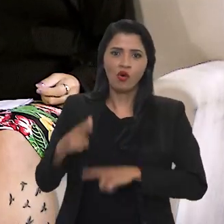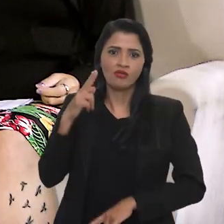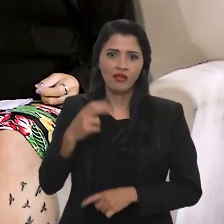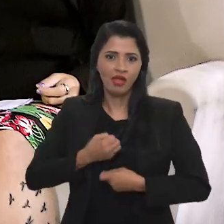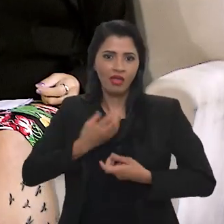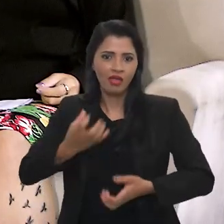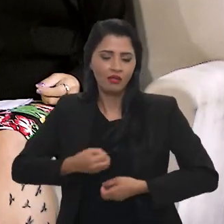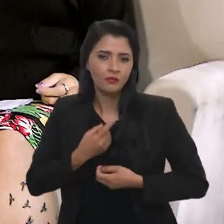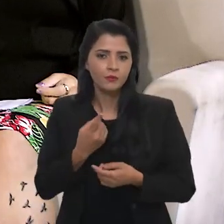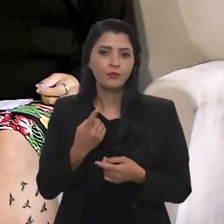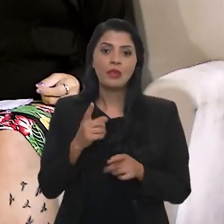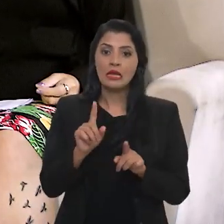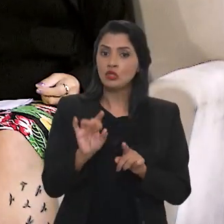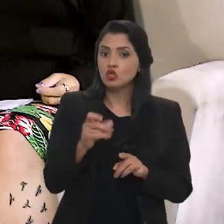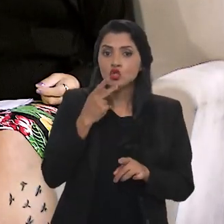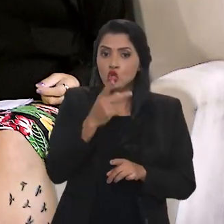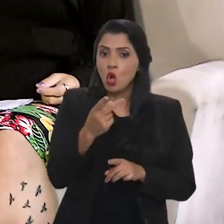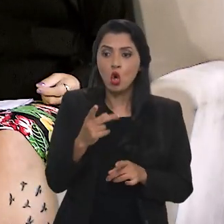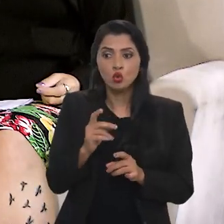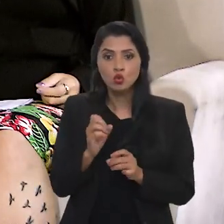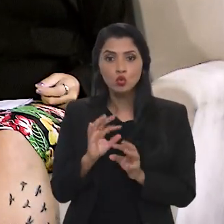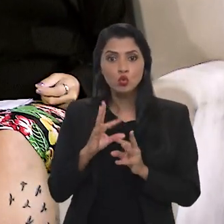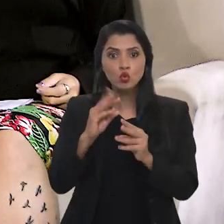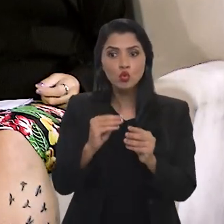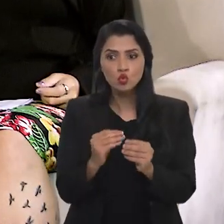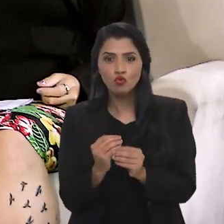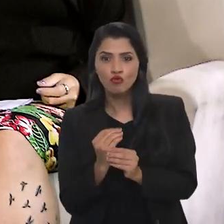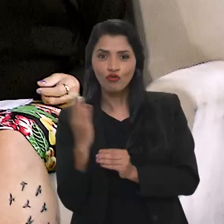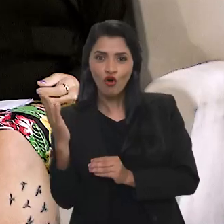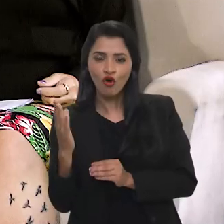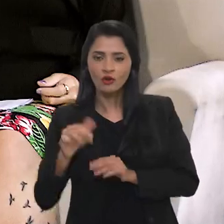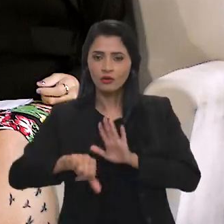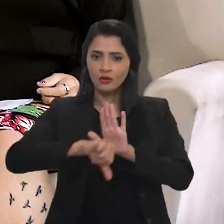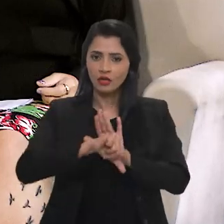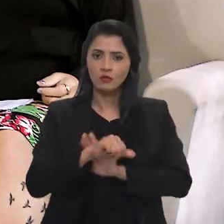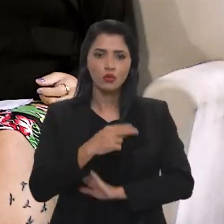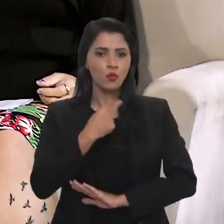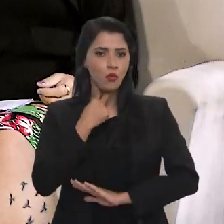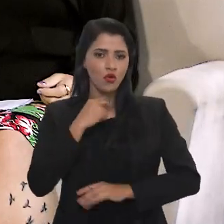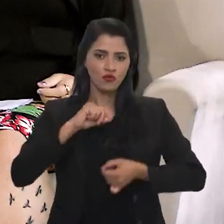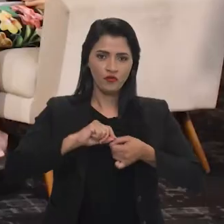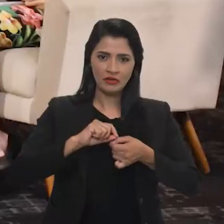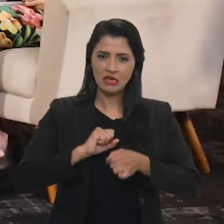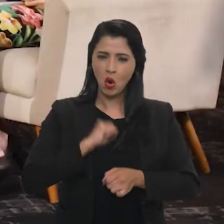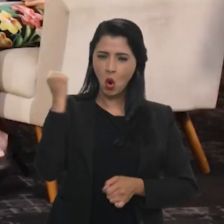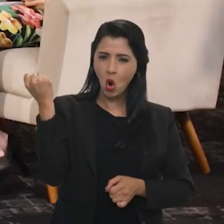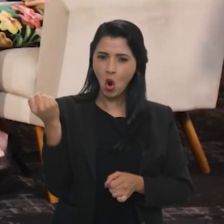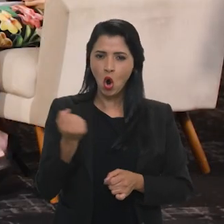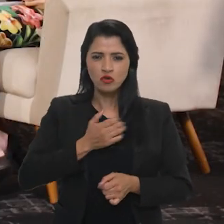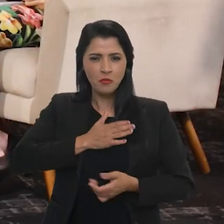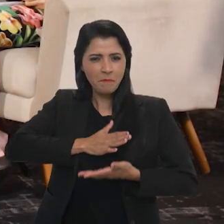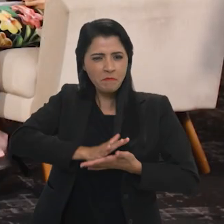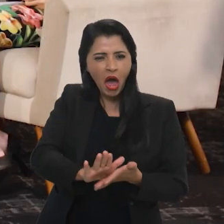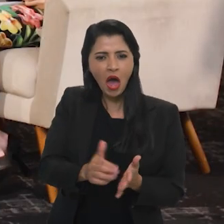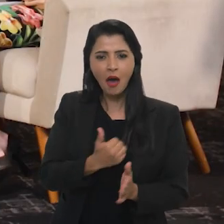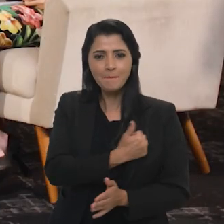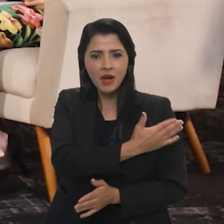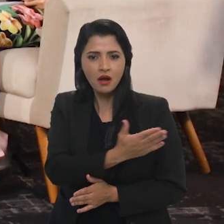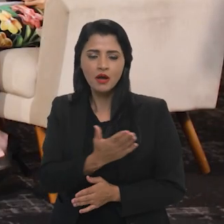expressão e sim trazendo, né, tudo que é proibido se fazer, né, crimes de ódio, que não se pode fazer discriminação, entre outras coisas. A